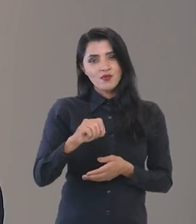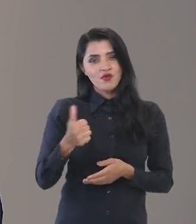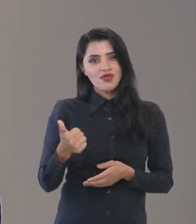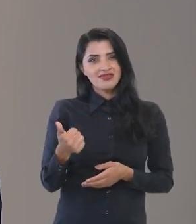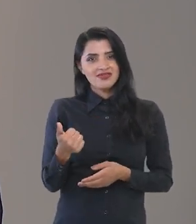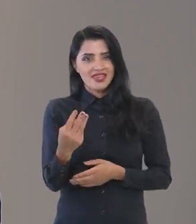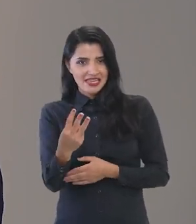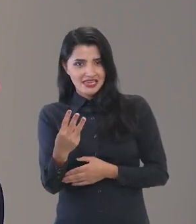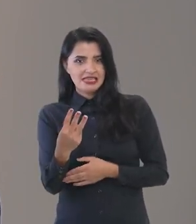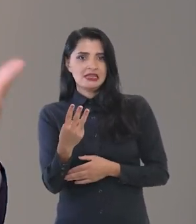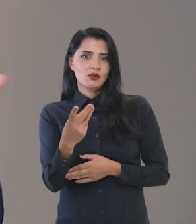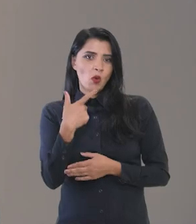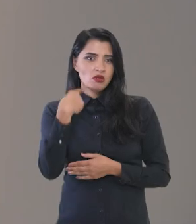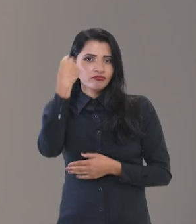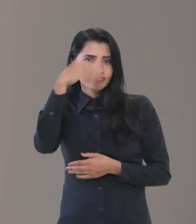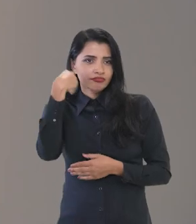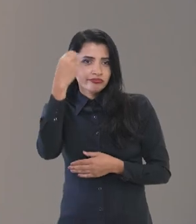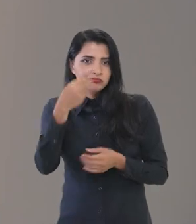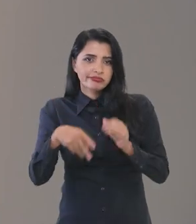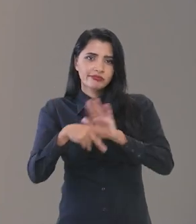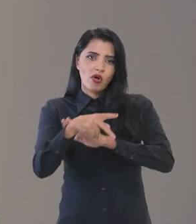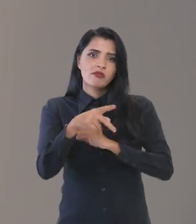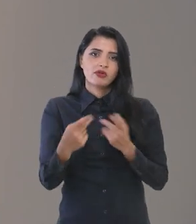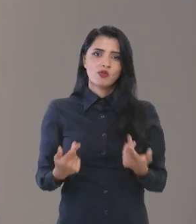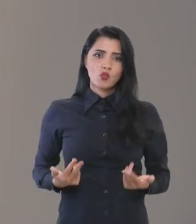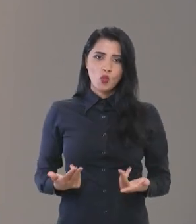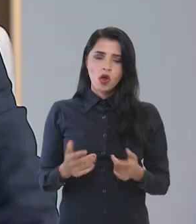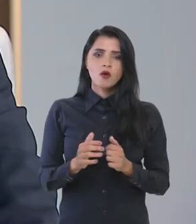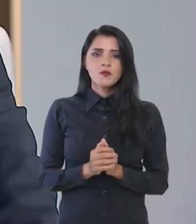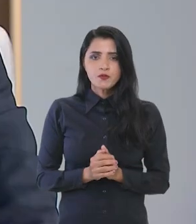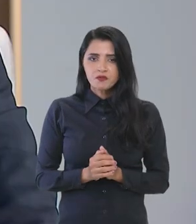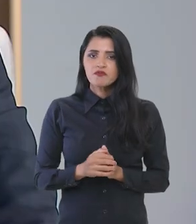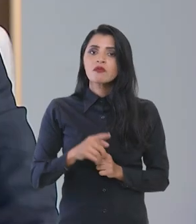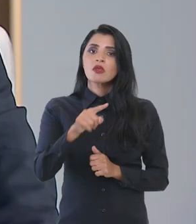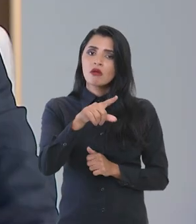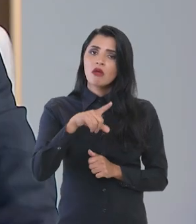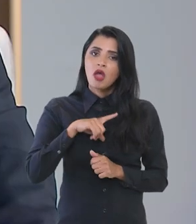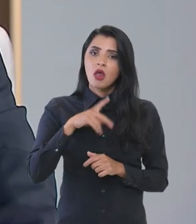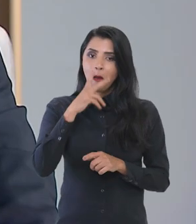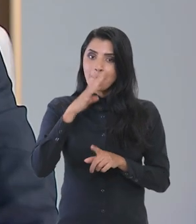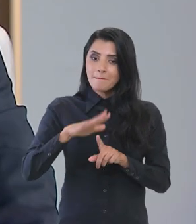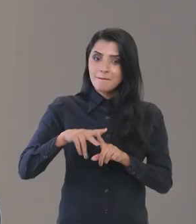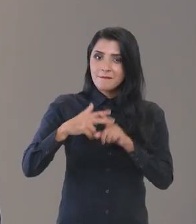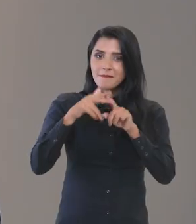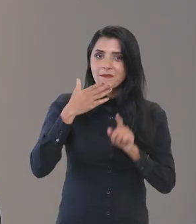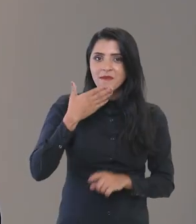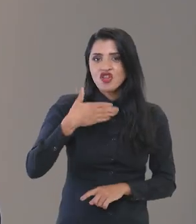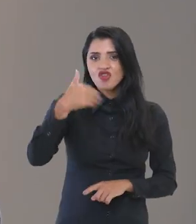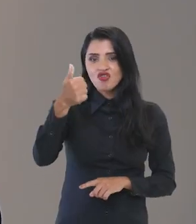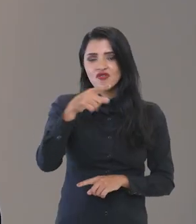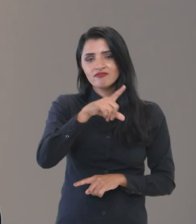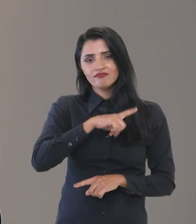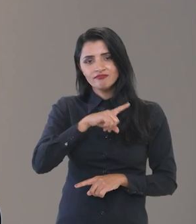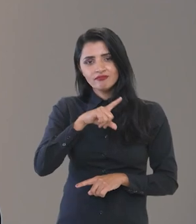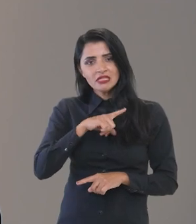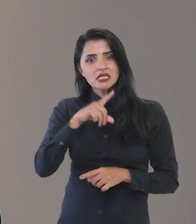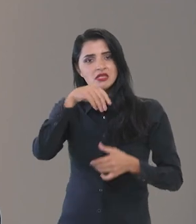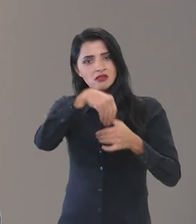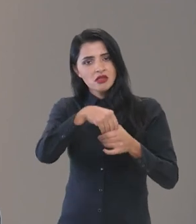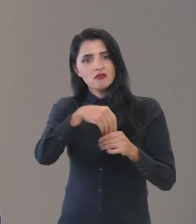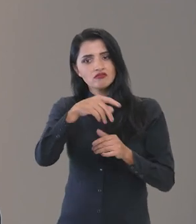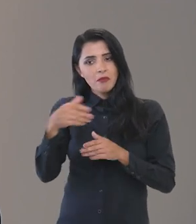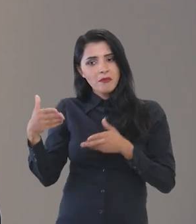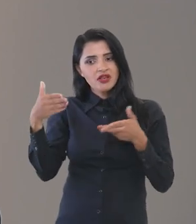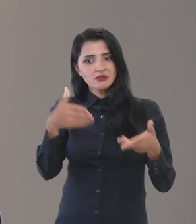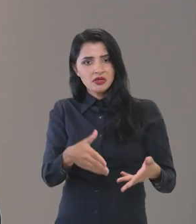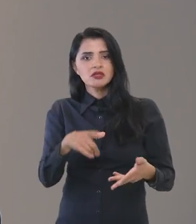2013, né, quando floresceram experiências dessa natureza. E ela é um aprimoramento, porque ela está envolvendo uma